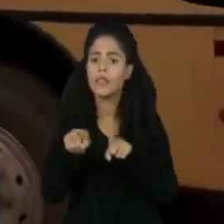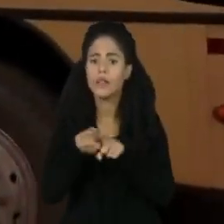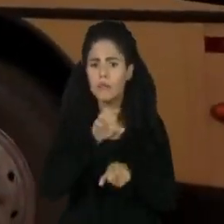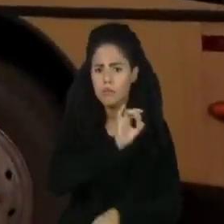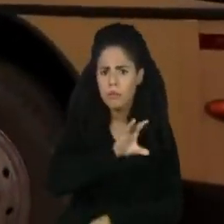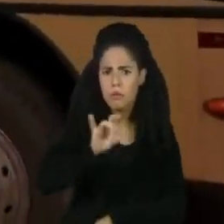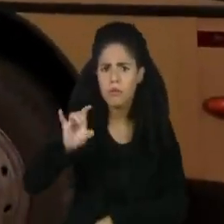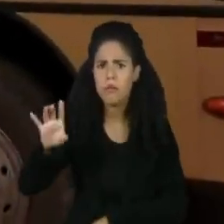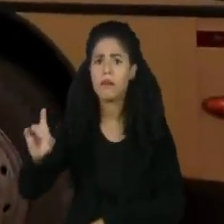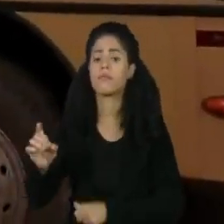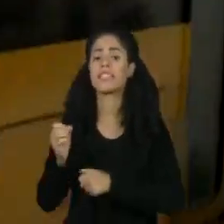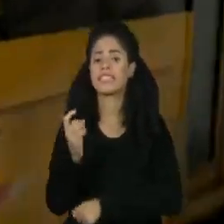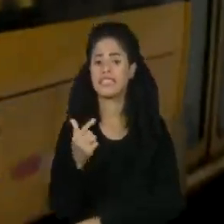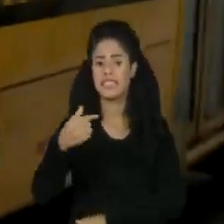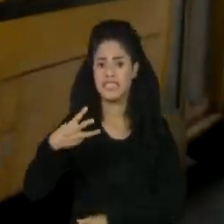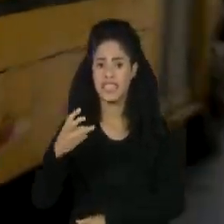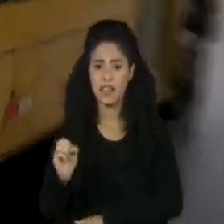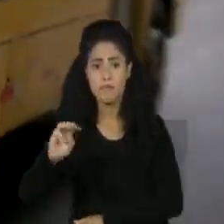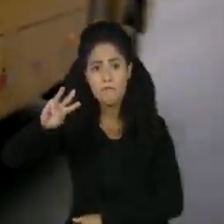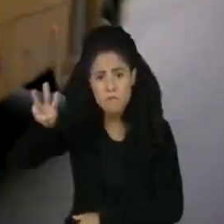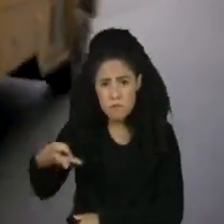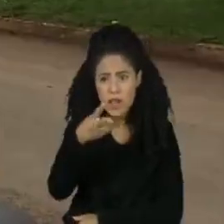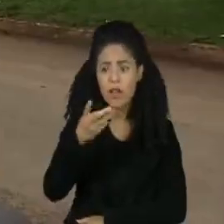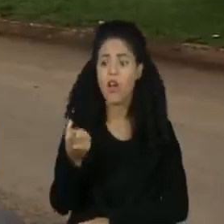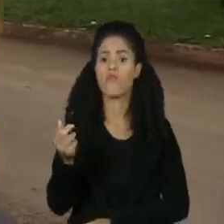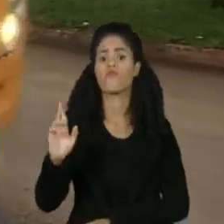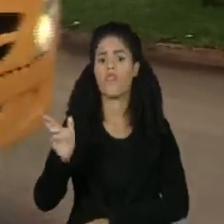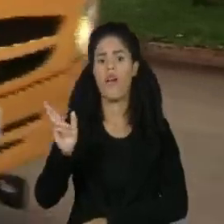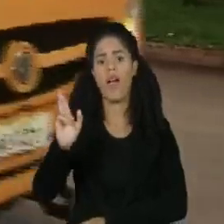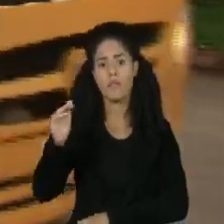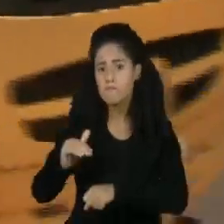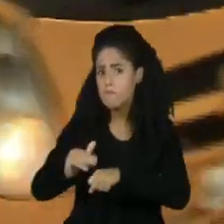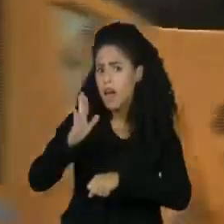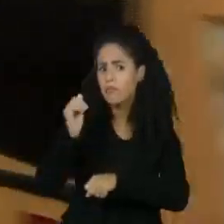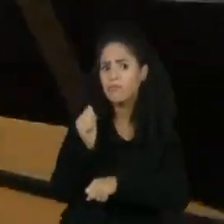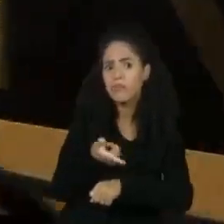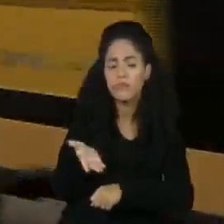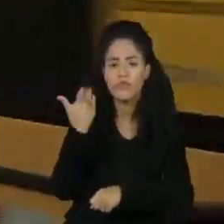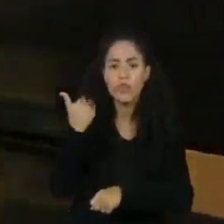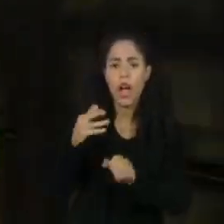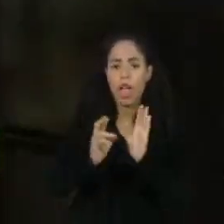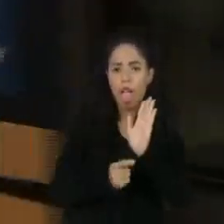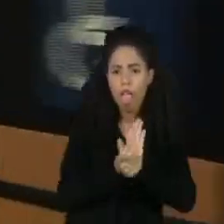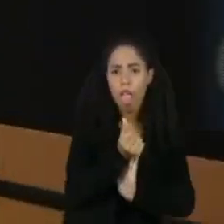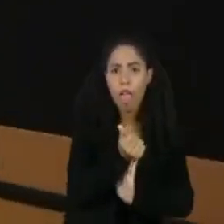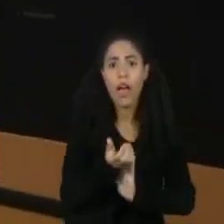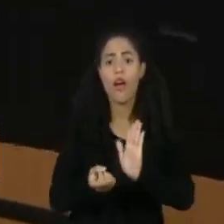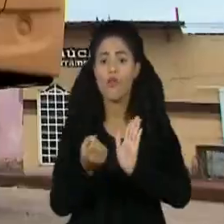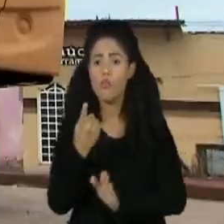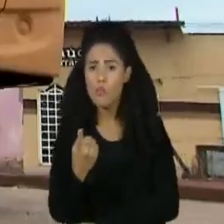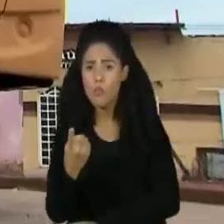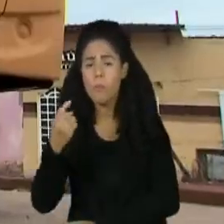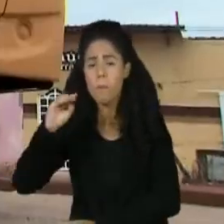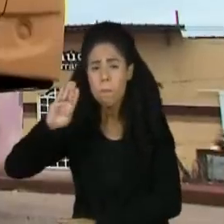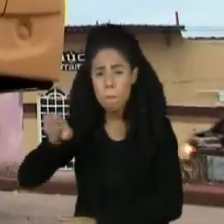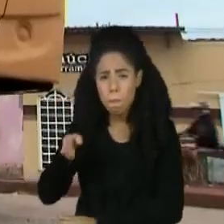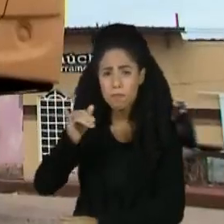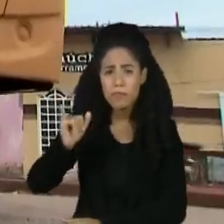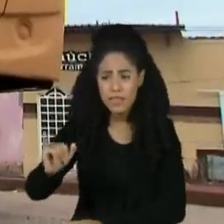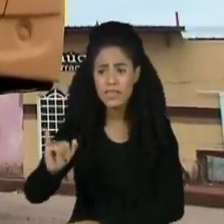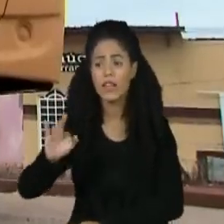custaria 732 milhões a mais do que o previsto. Saltaria de 1 bilhão e 300